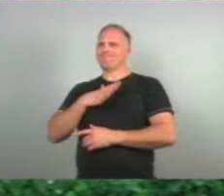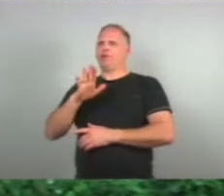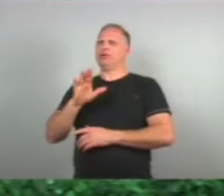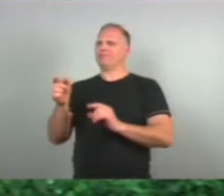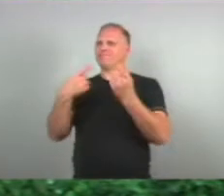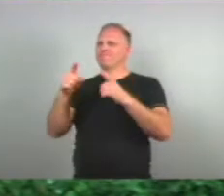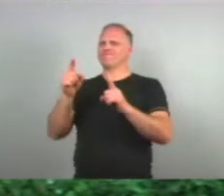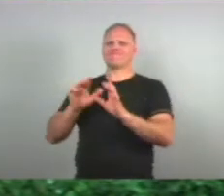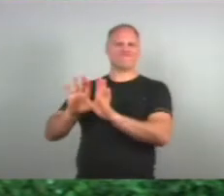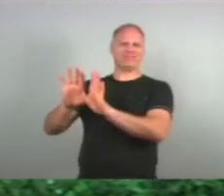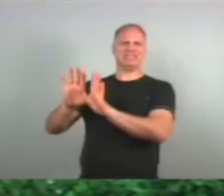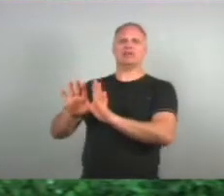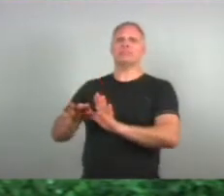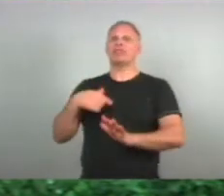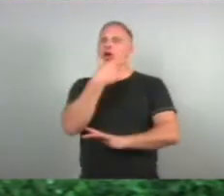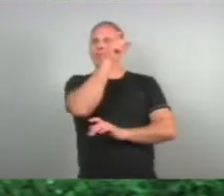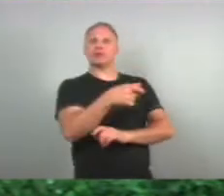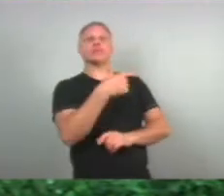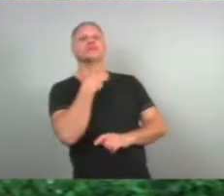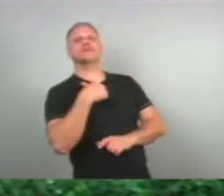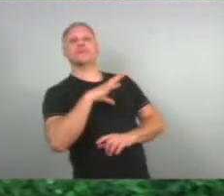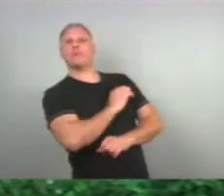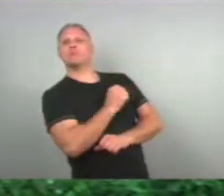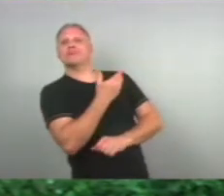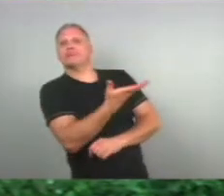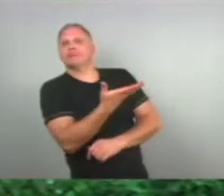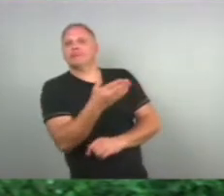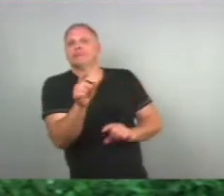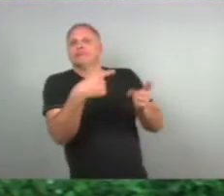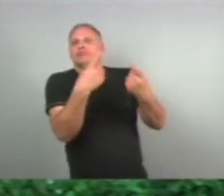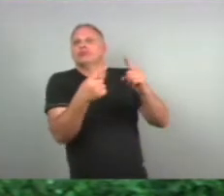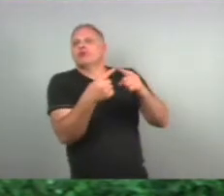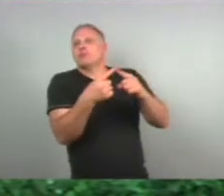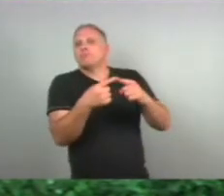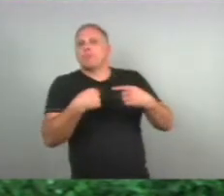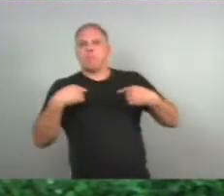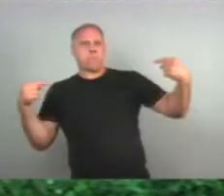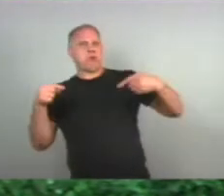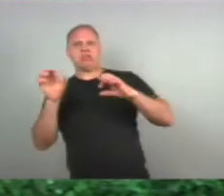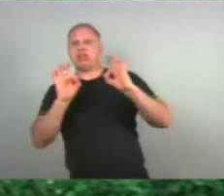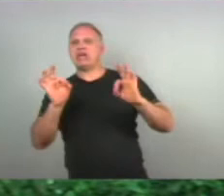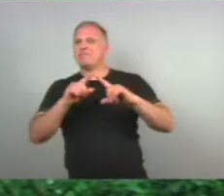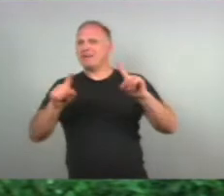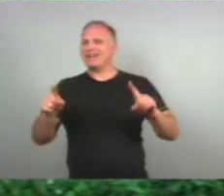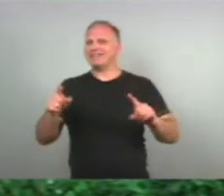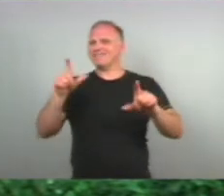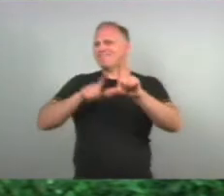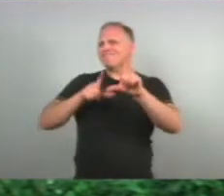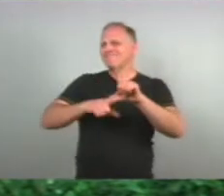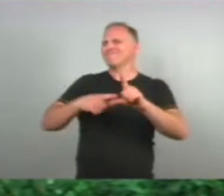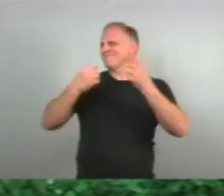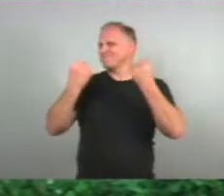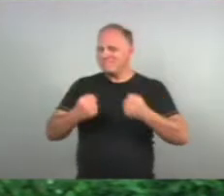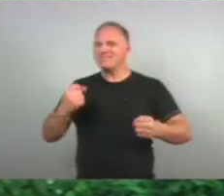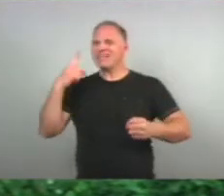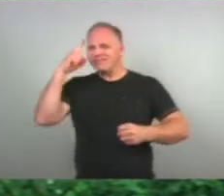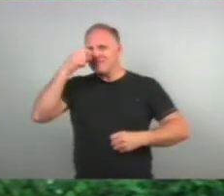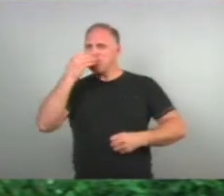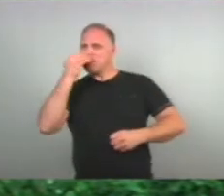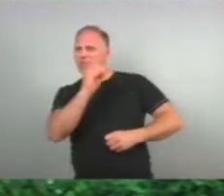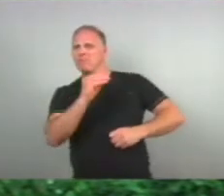funk Mas tem pessoas Que gostam Né? Não Não tenho Nada contra Não tenho Nada contra Com